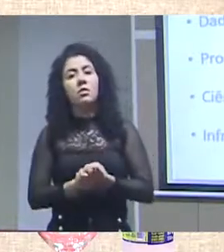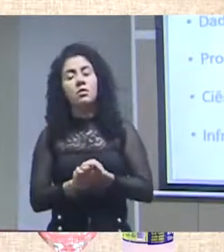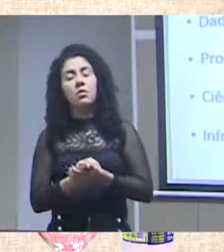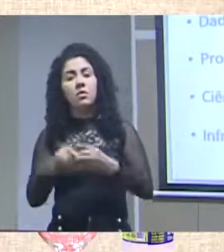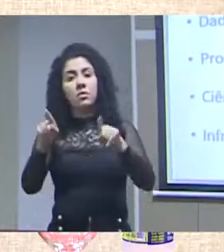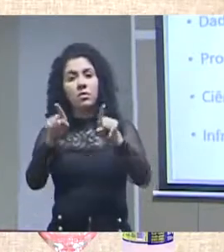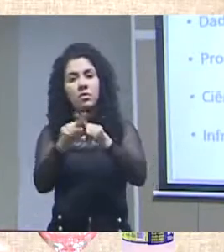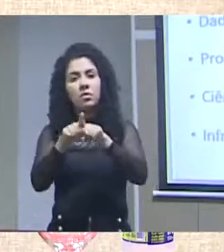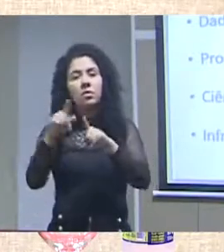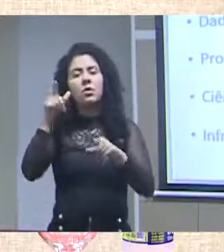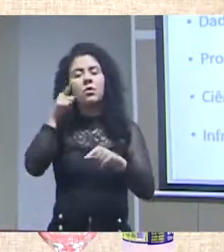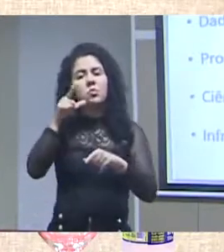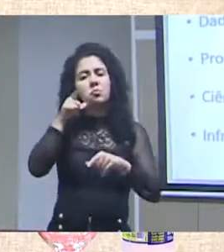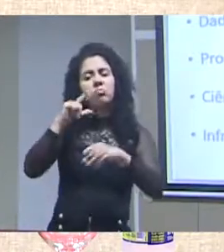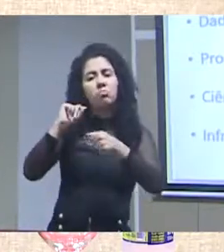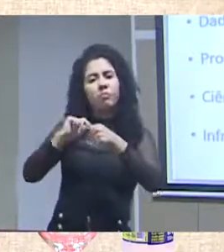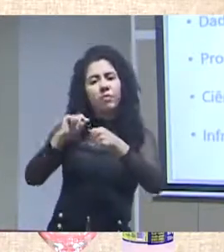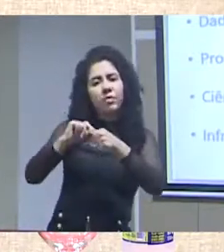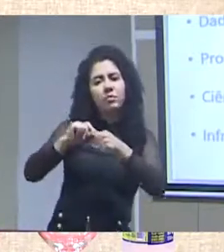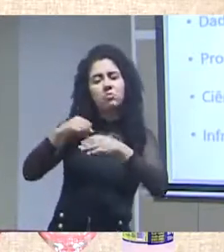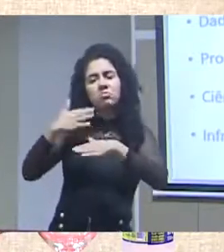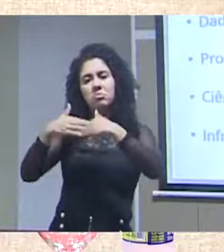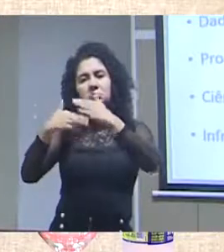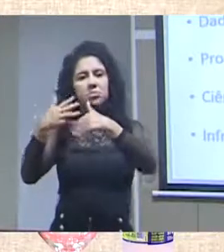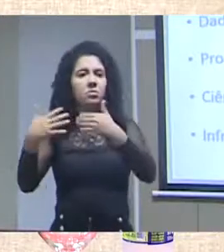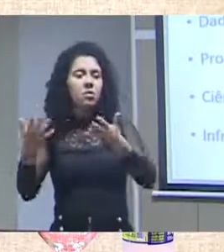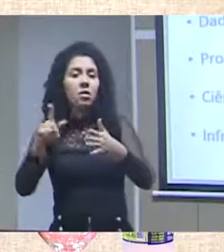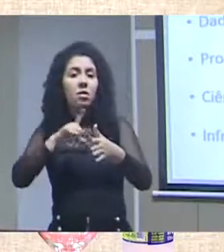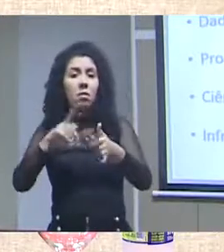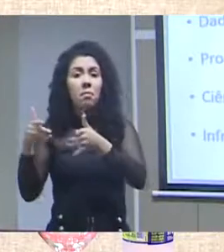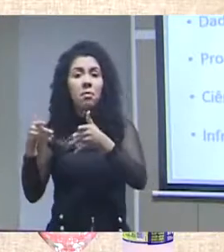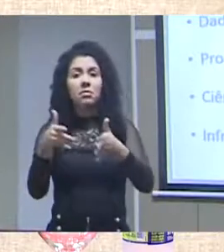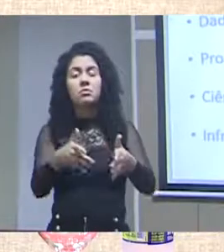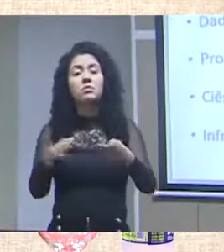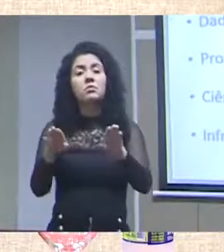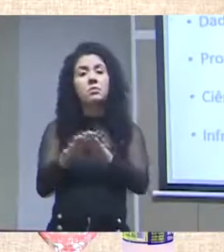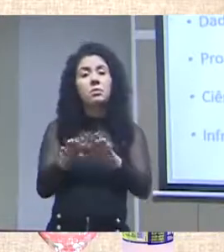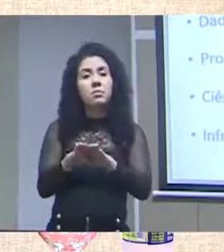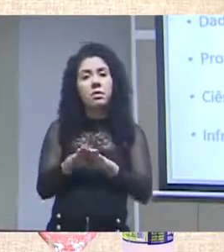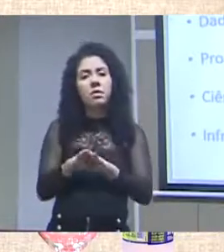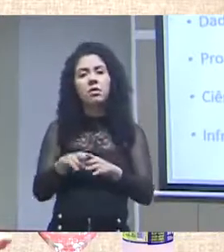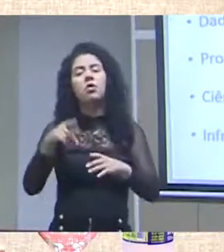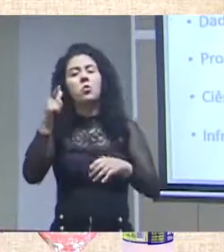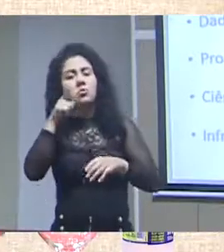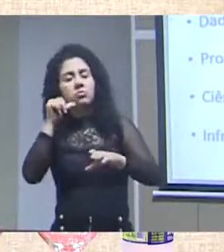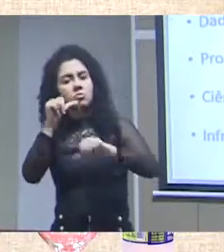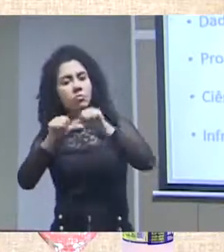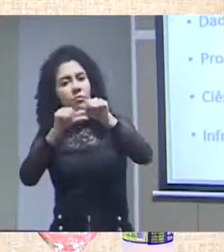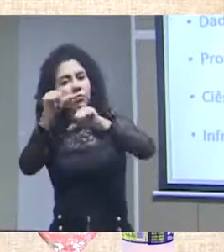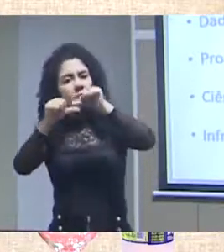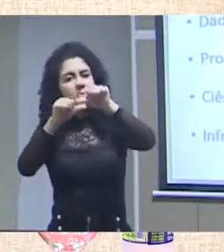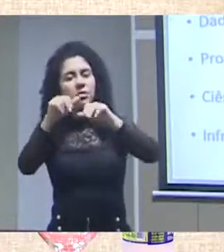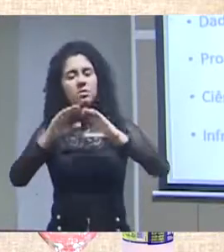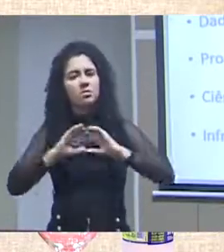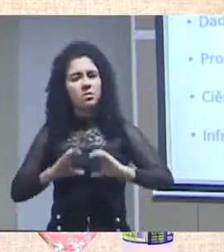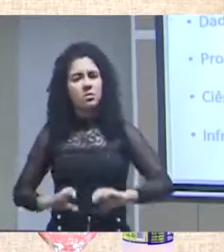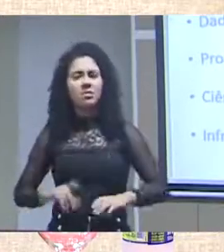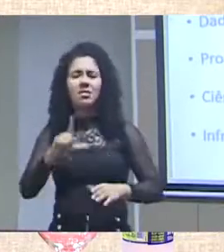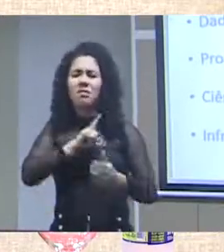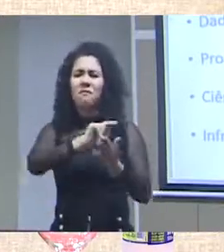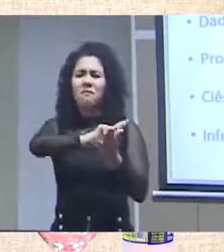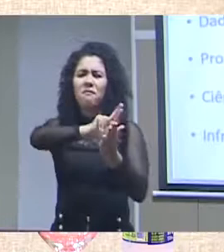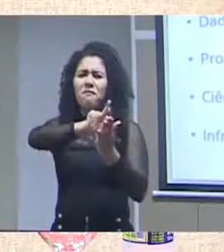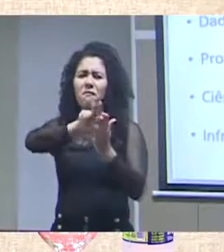enfim, mais do que participação, como inovação cidadã, enfim, vários outros termos que trazem a sociedade